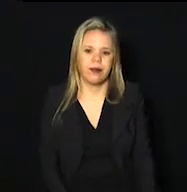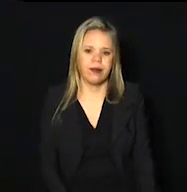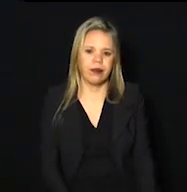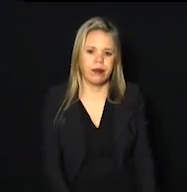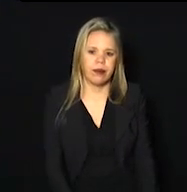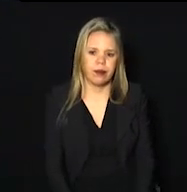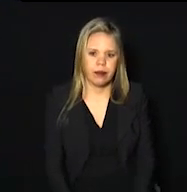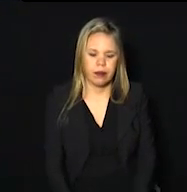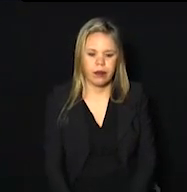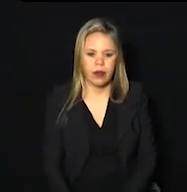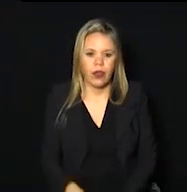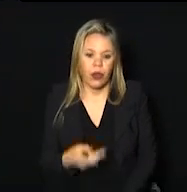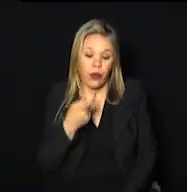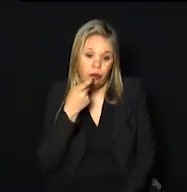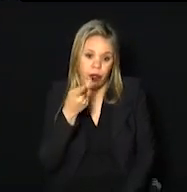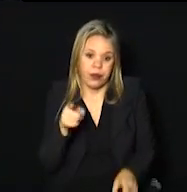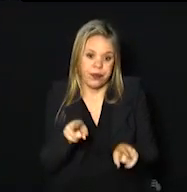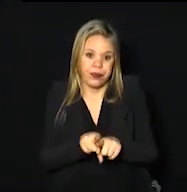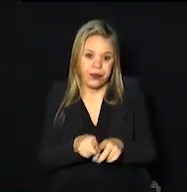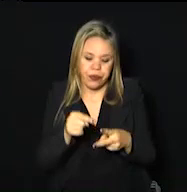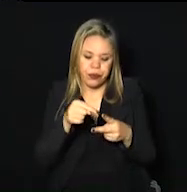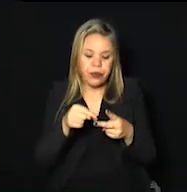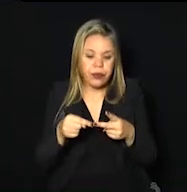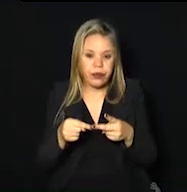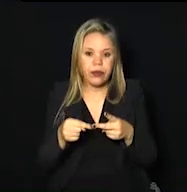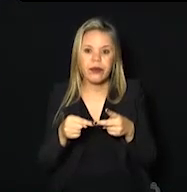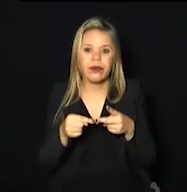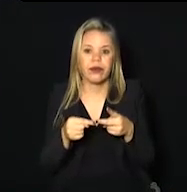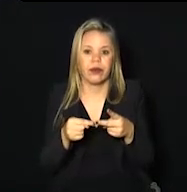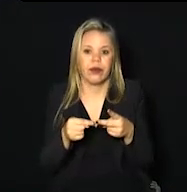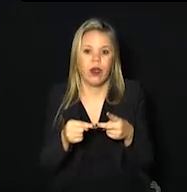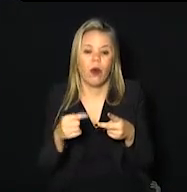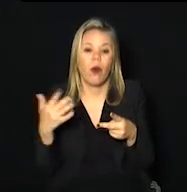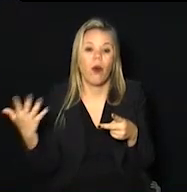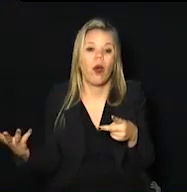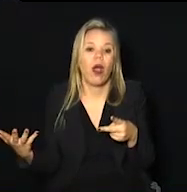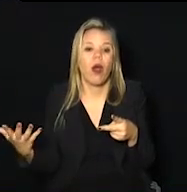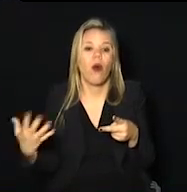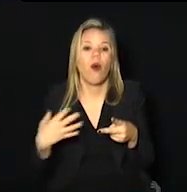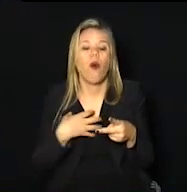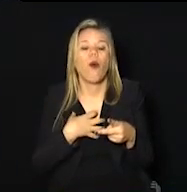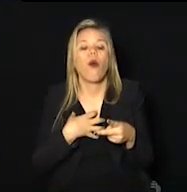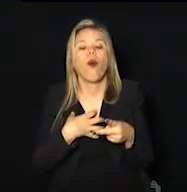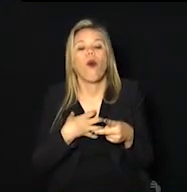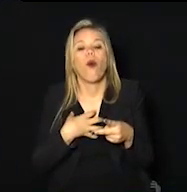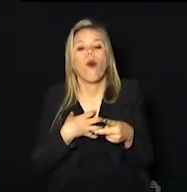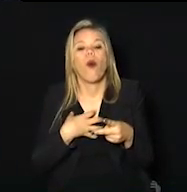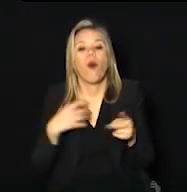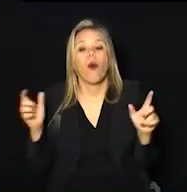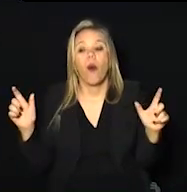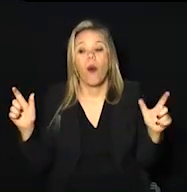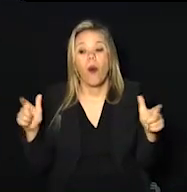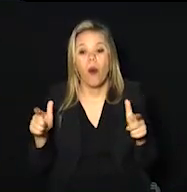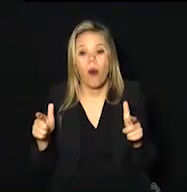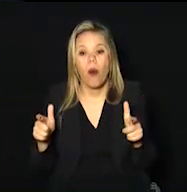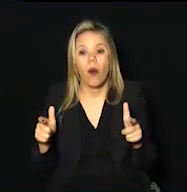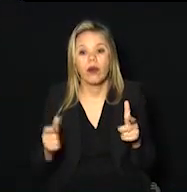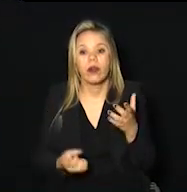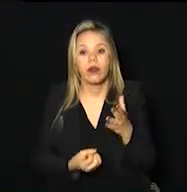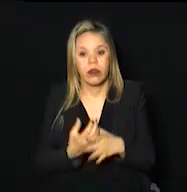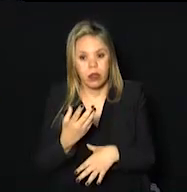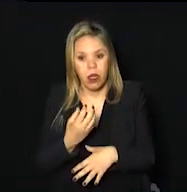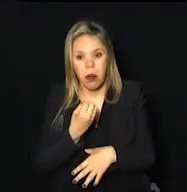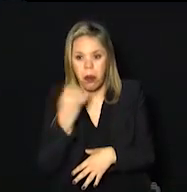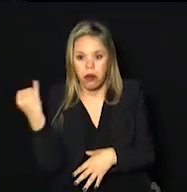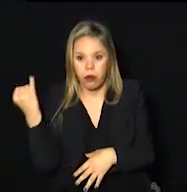E vou falar também os dois motivos pelos quais essa diminuição ela é